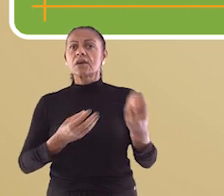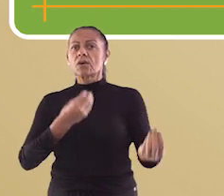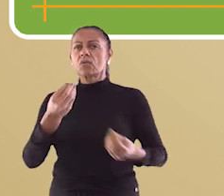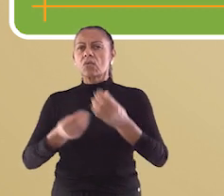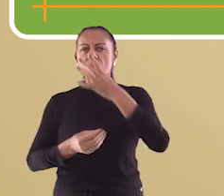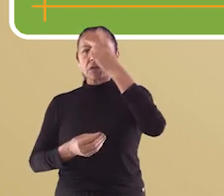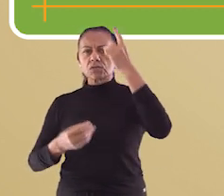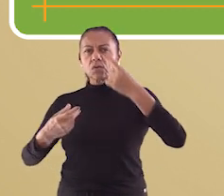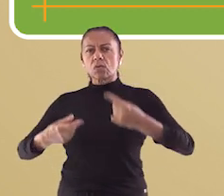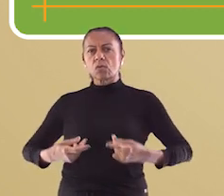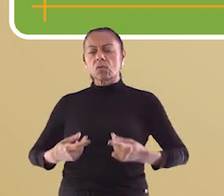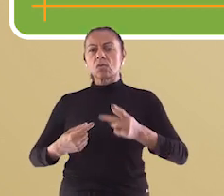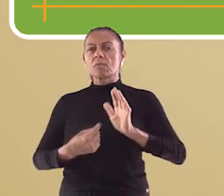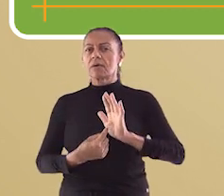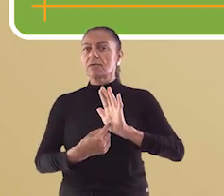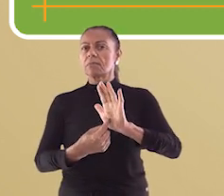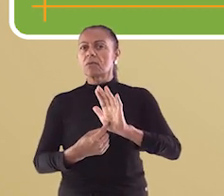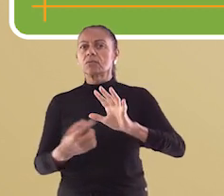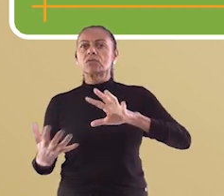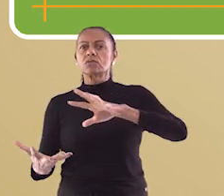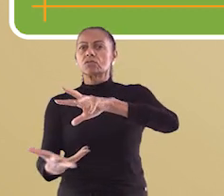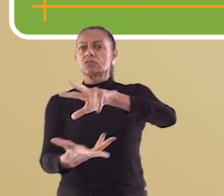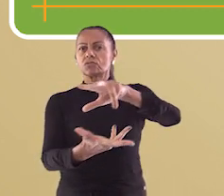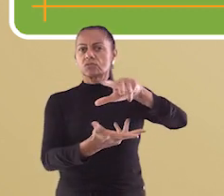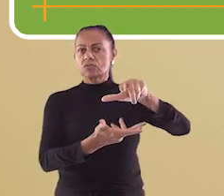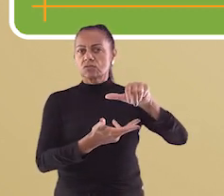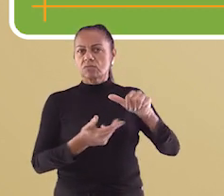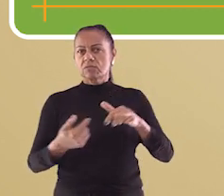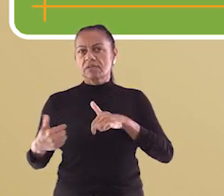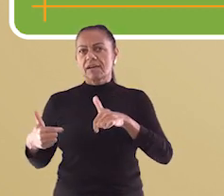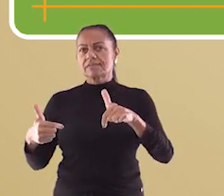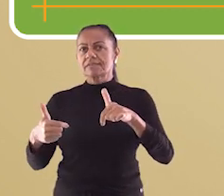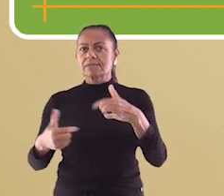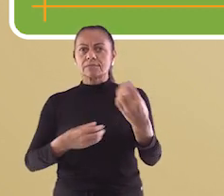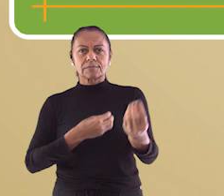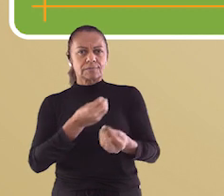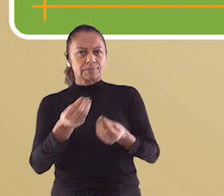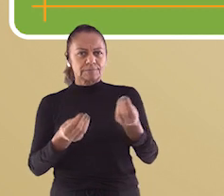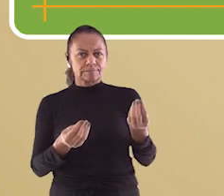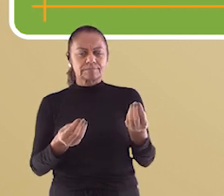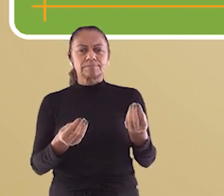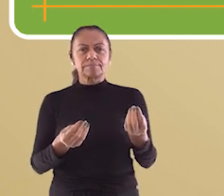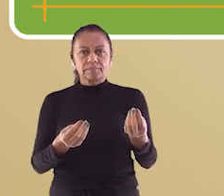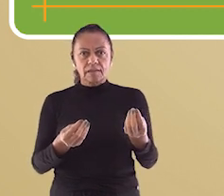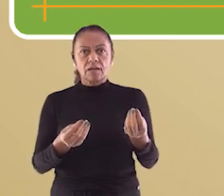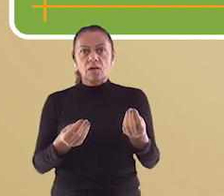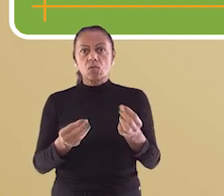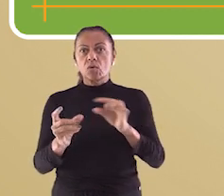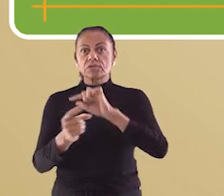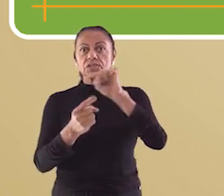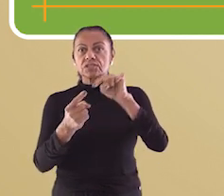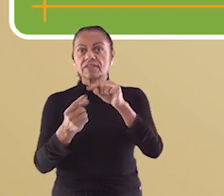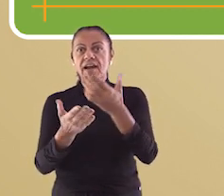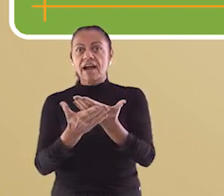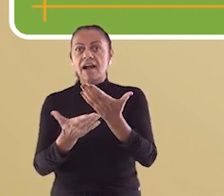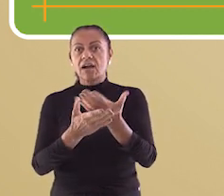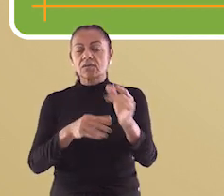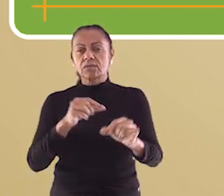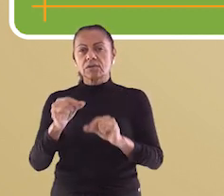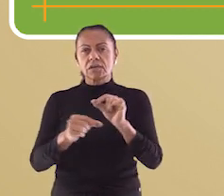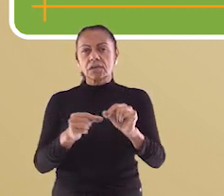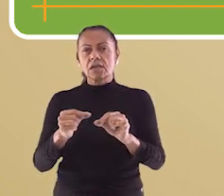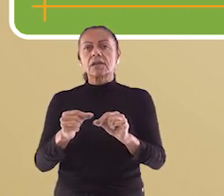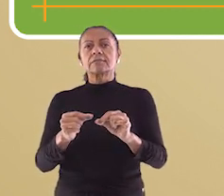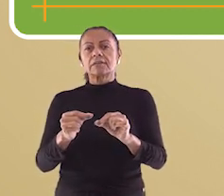e sobre o mundo que os cerca. E como objetivo da aula, investigar as relações do homem com seus